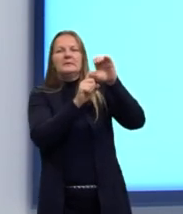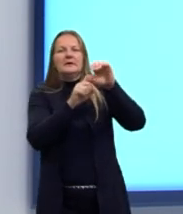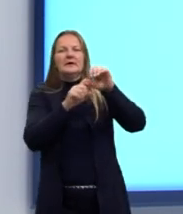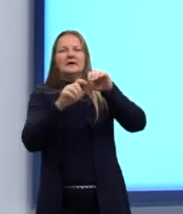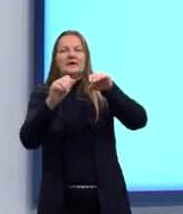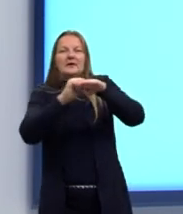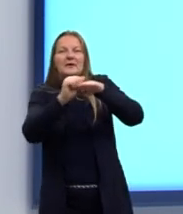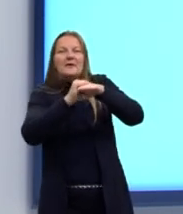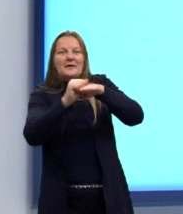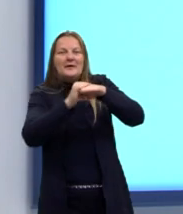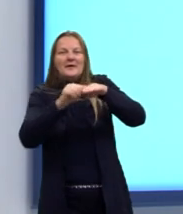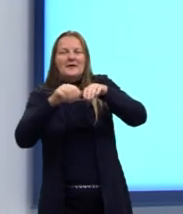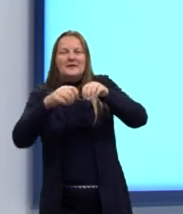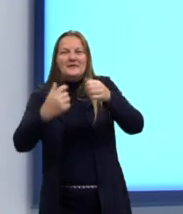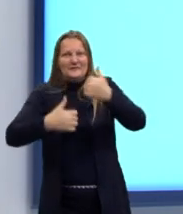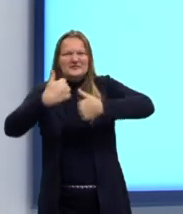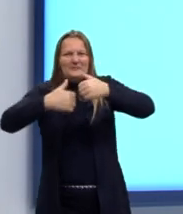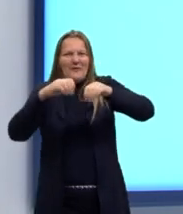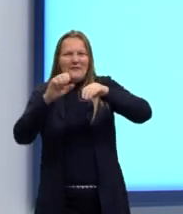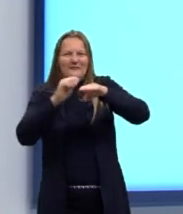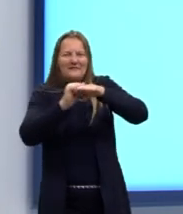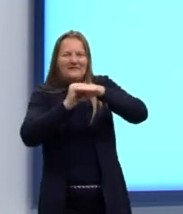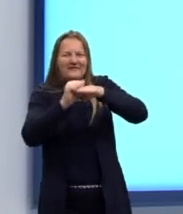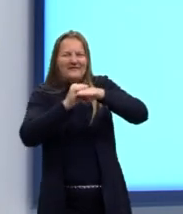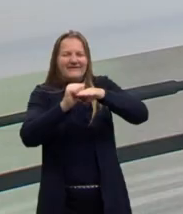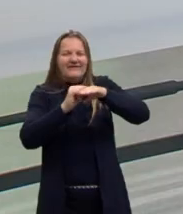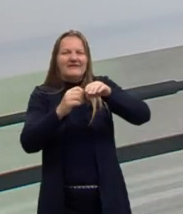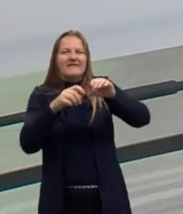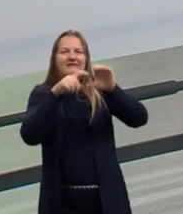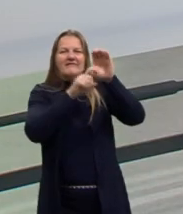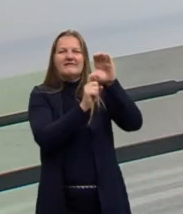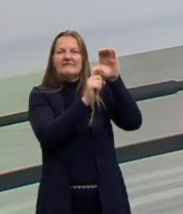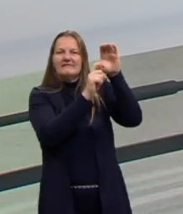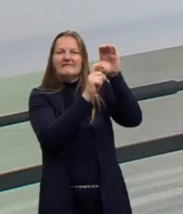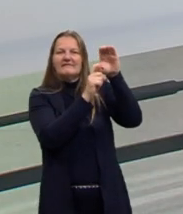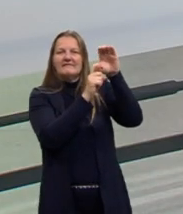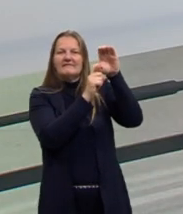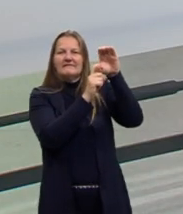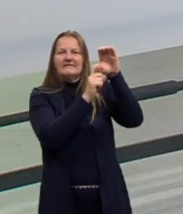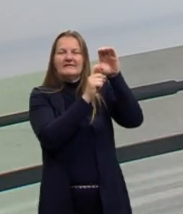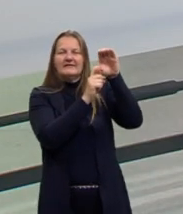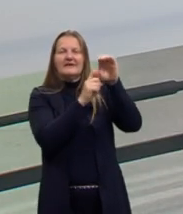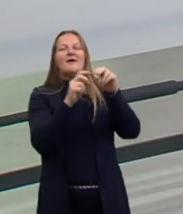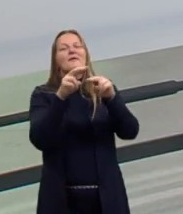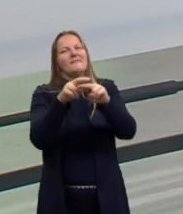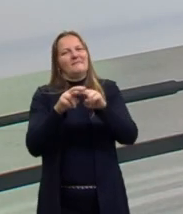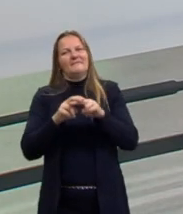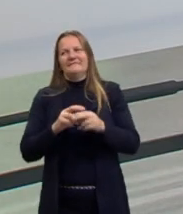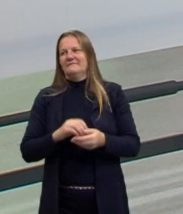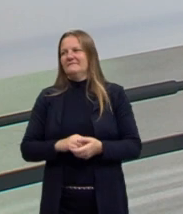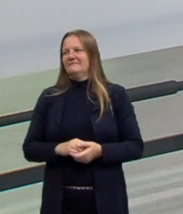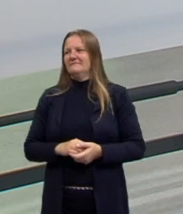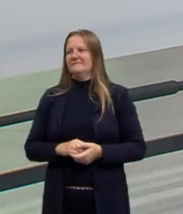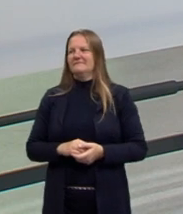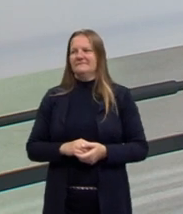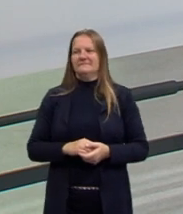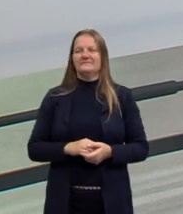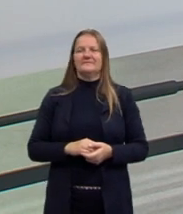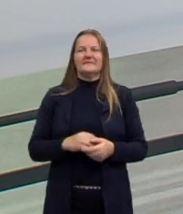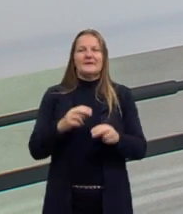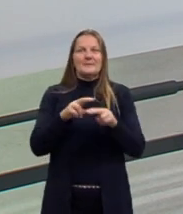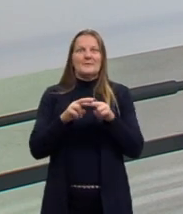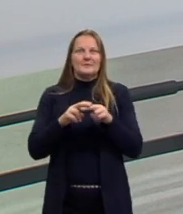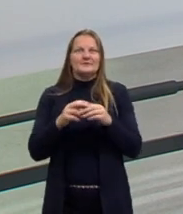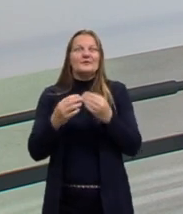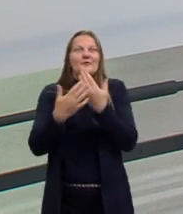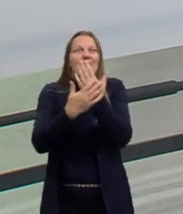chuteiras. Então, esse pendurar as chuteiras, amenizando essa expressão muito forte que a gente poderia dizer